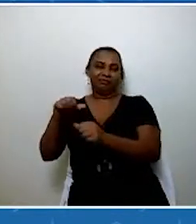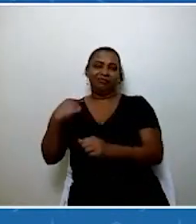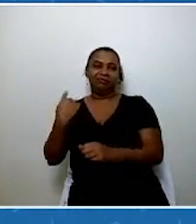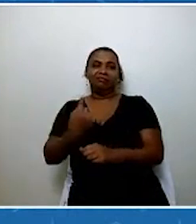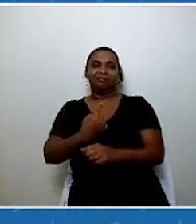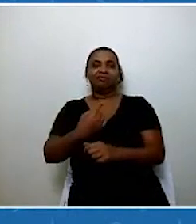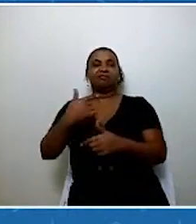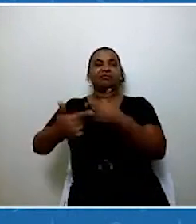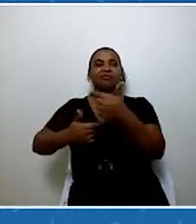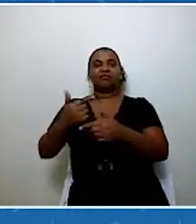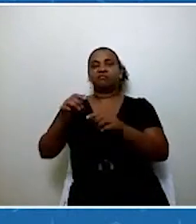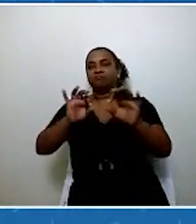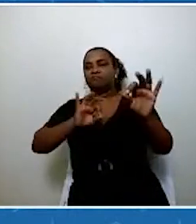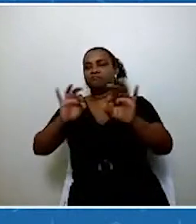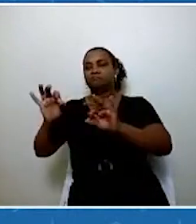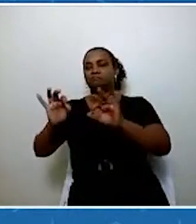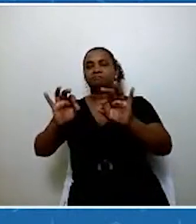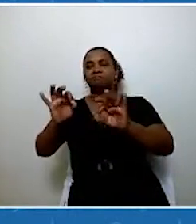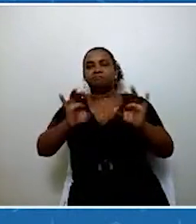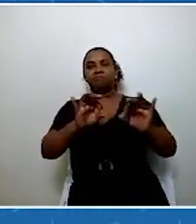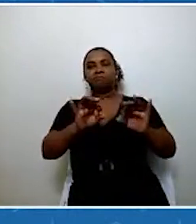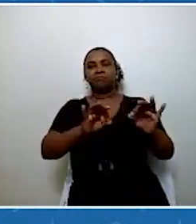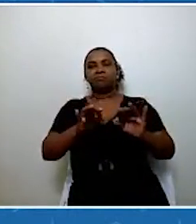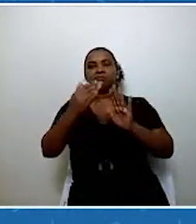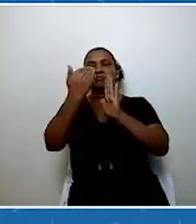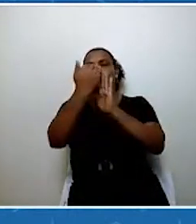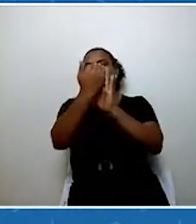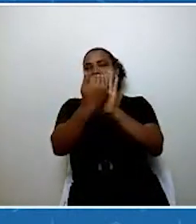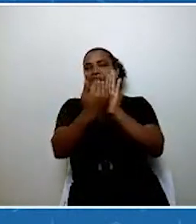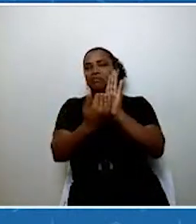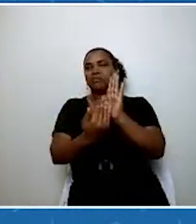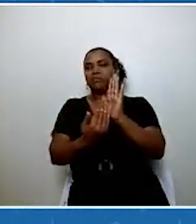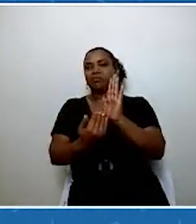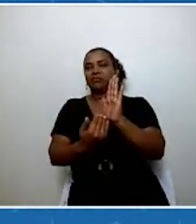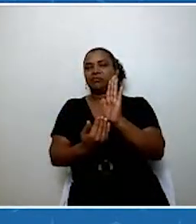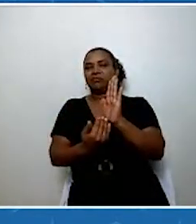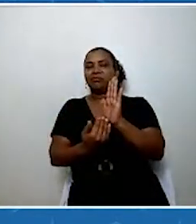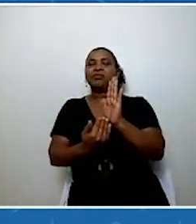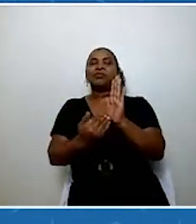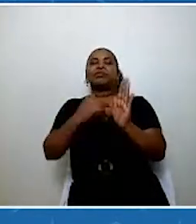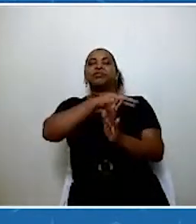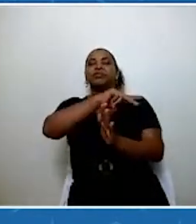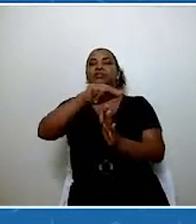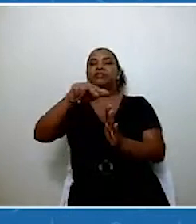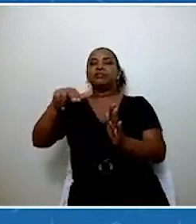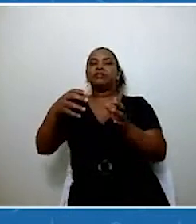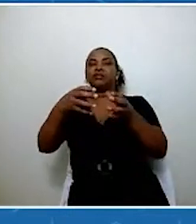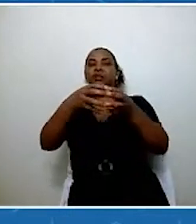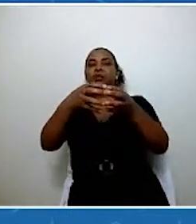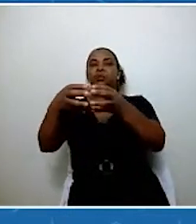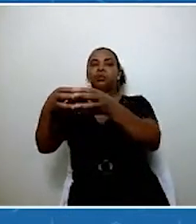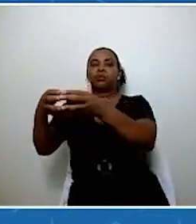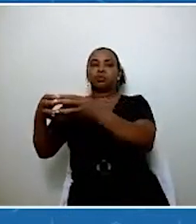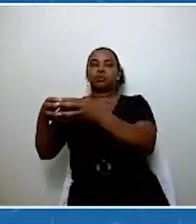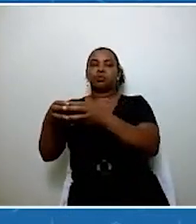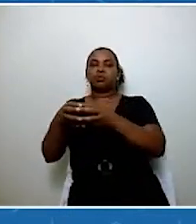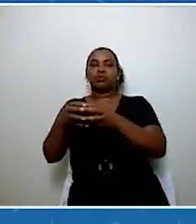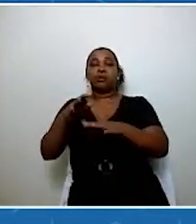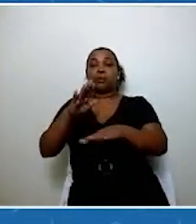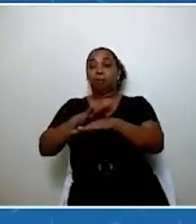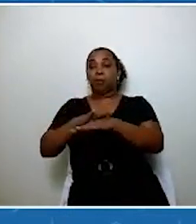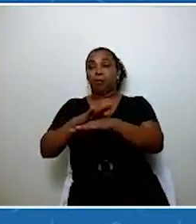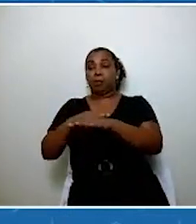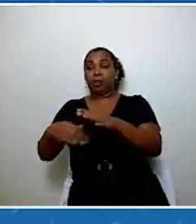um planejamento envolvendo vários setores da casa para que no momento em que essas lixeiras cheguem aos